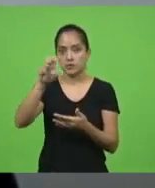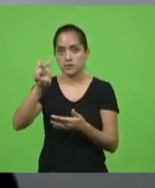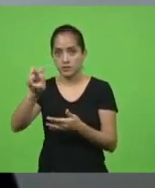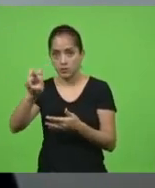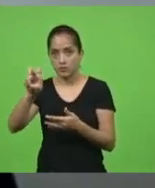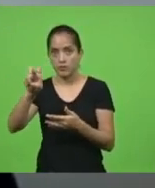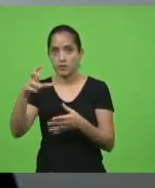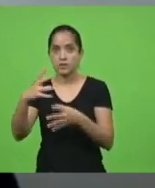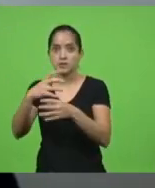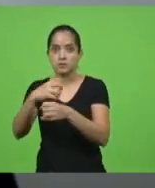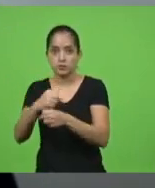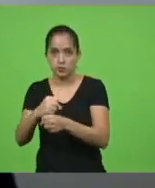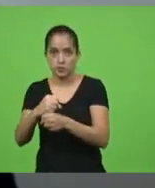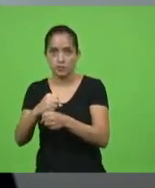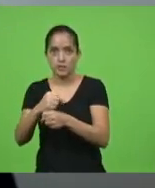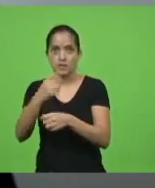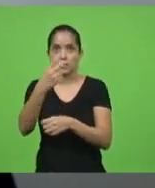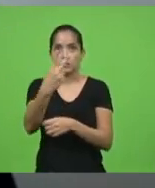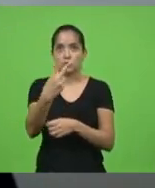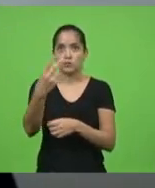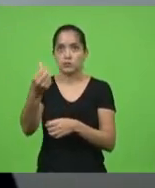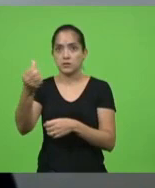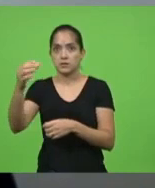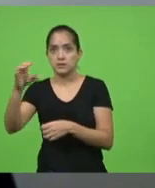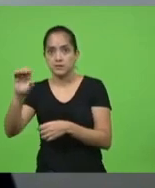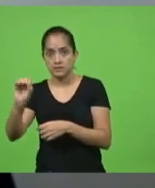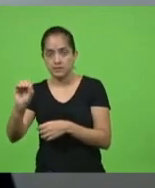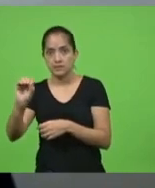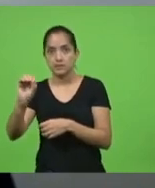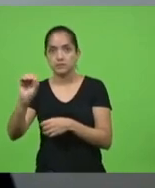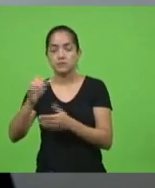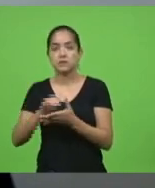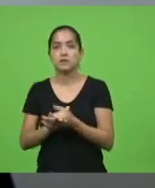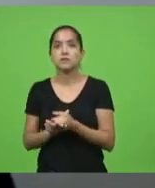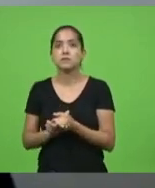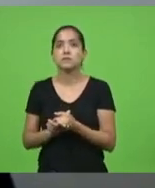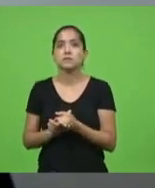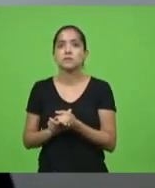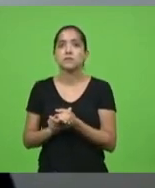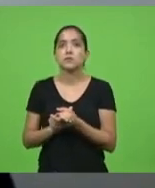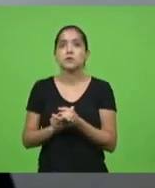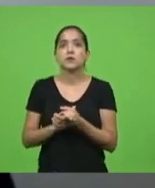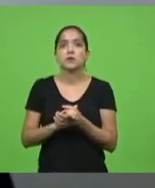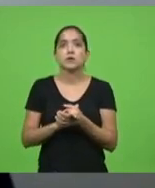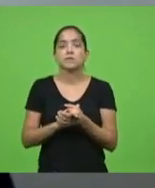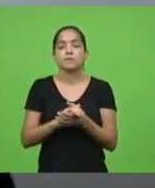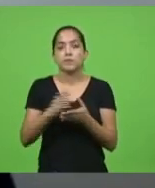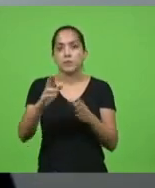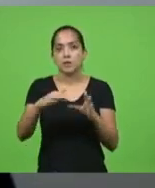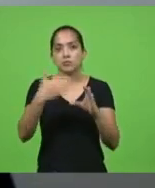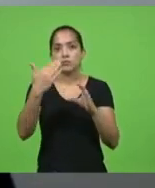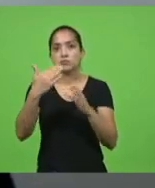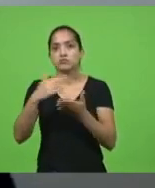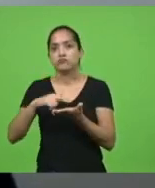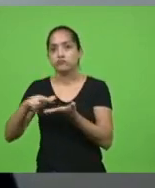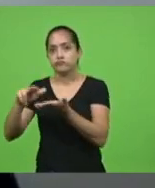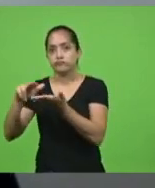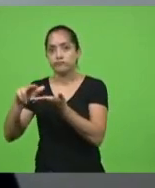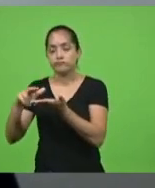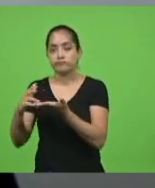estão enviando as suas cartas de intenção ou letter of intention